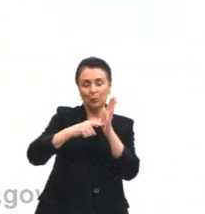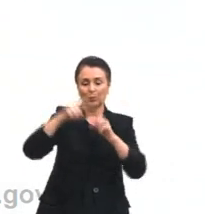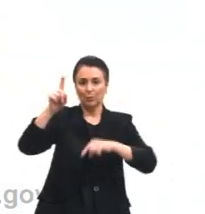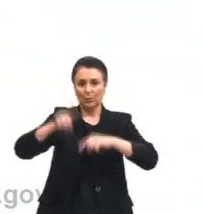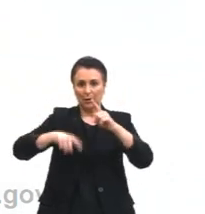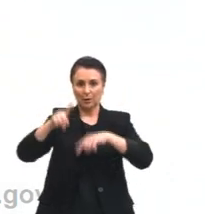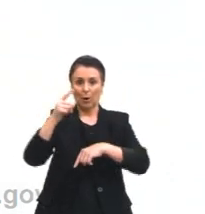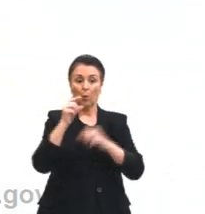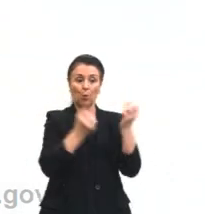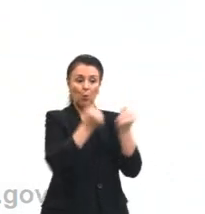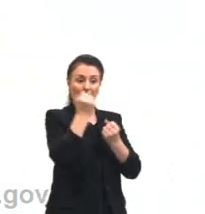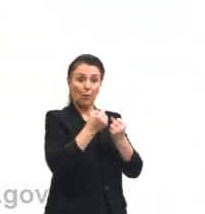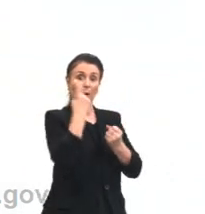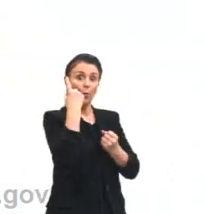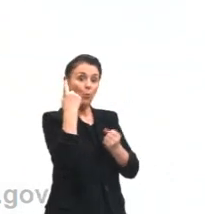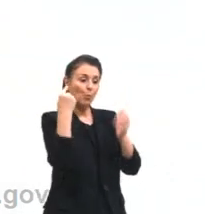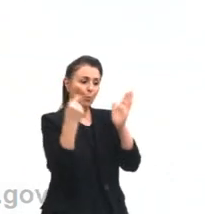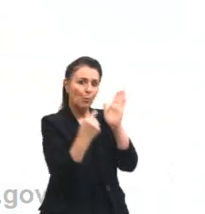nesse exemplo.